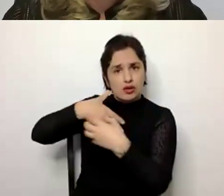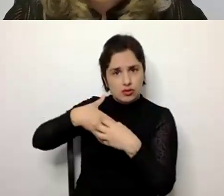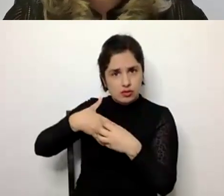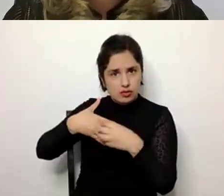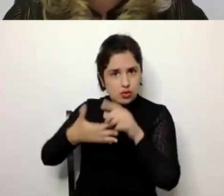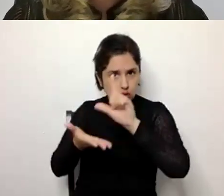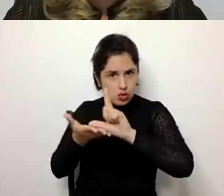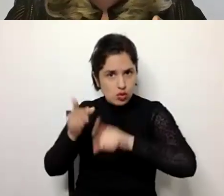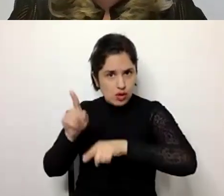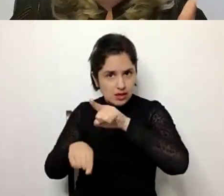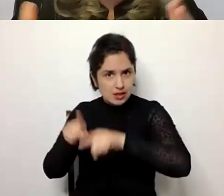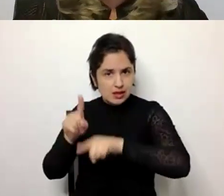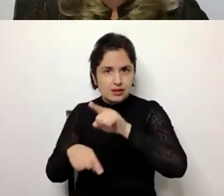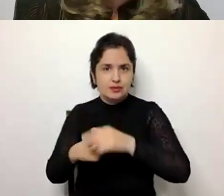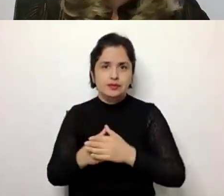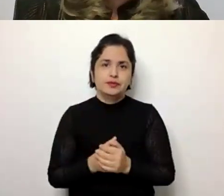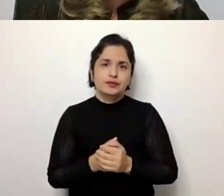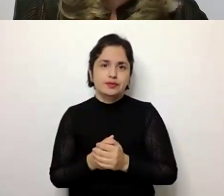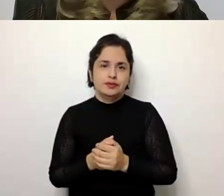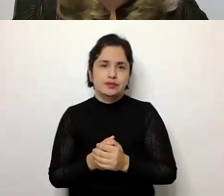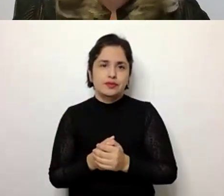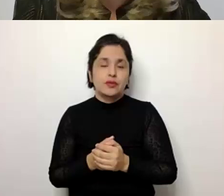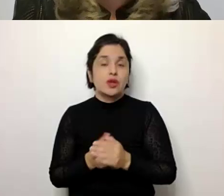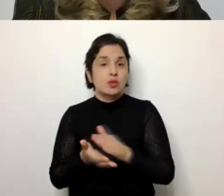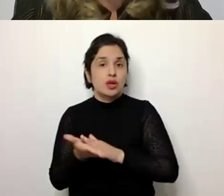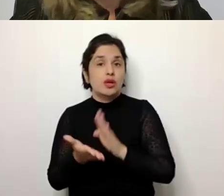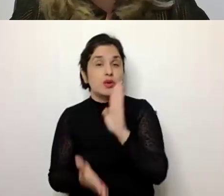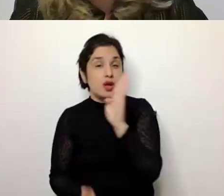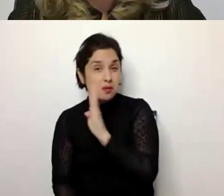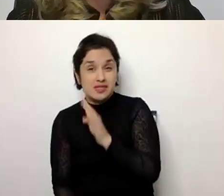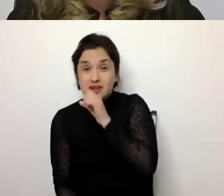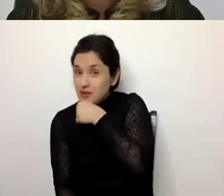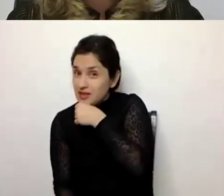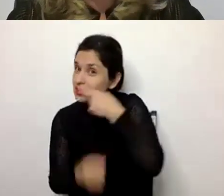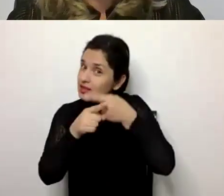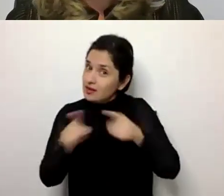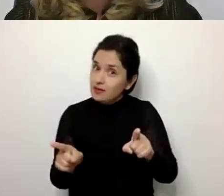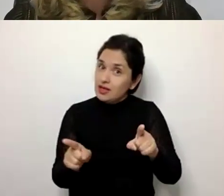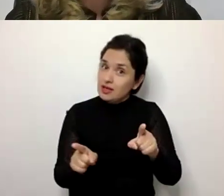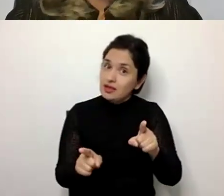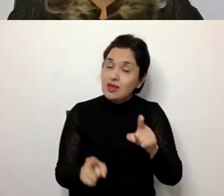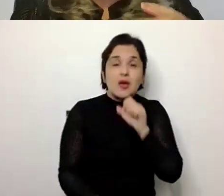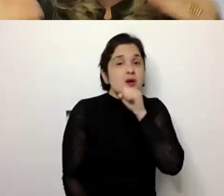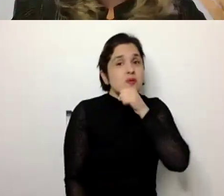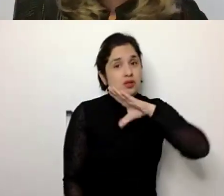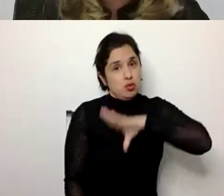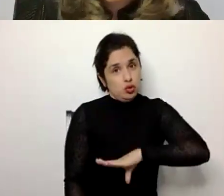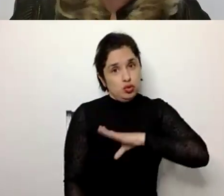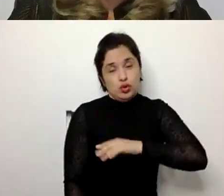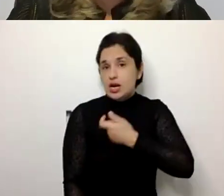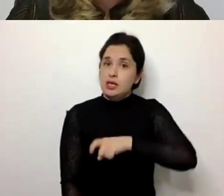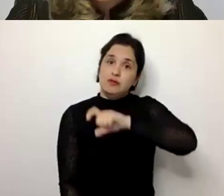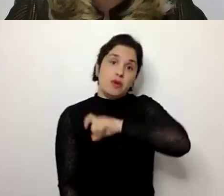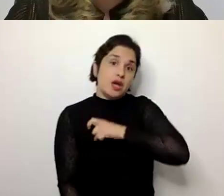aspectos geográficos. Envelhecer no Brasil é muito diferente de envelhecer em Portugal, na Espanha ou em